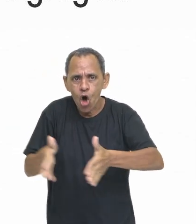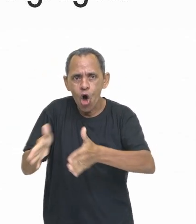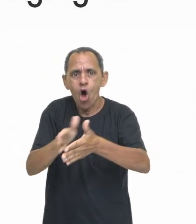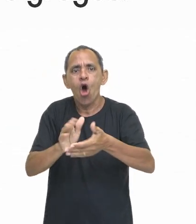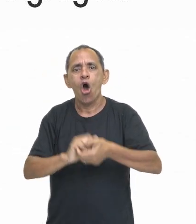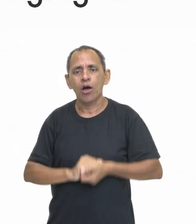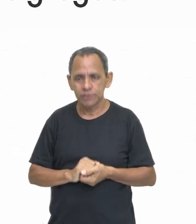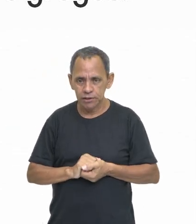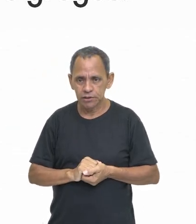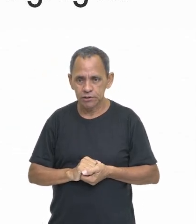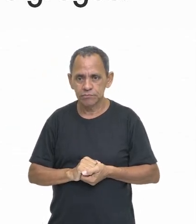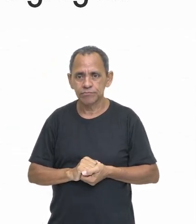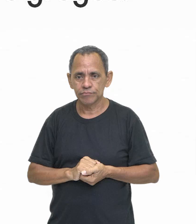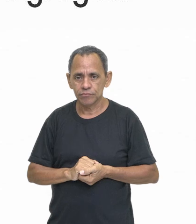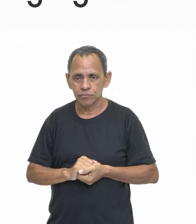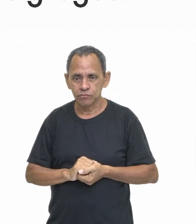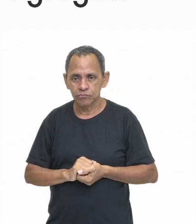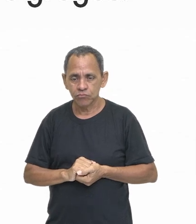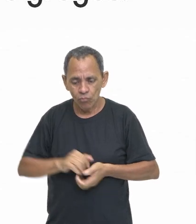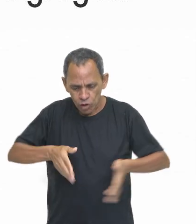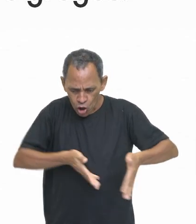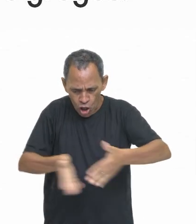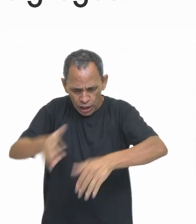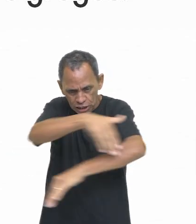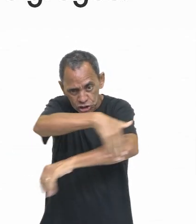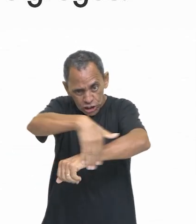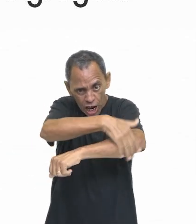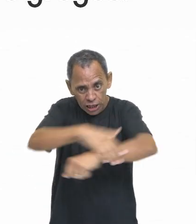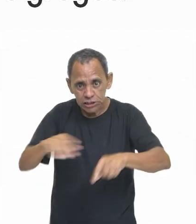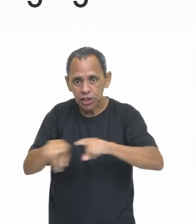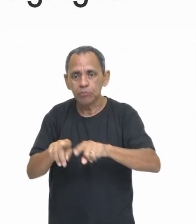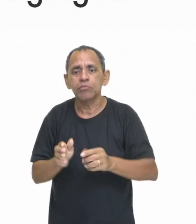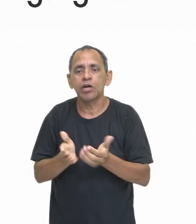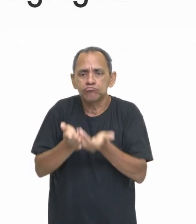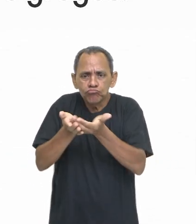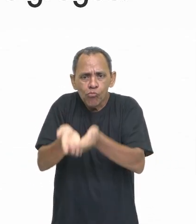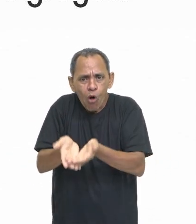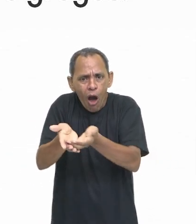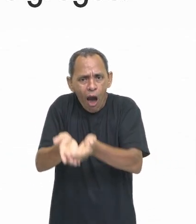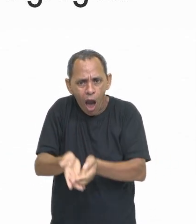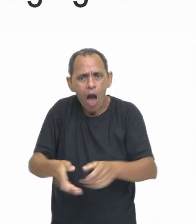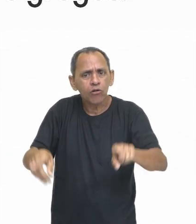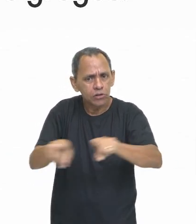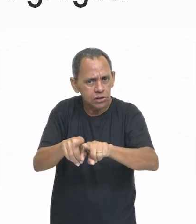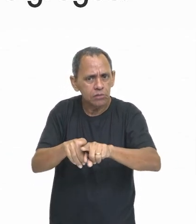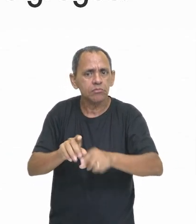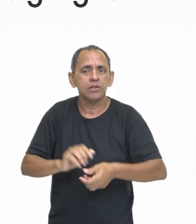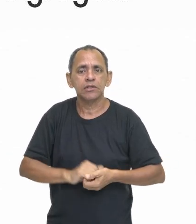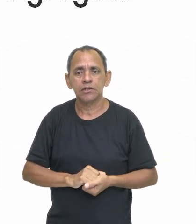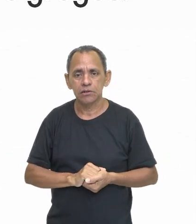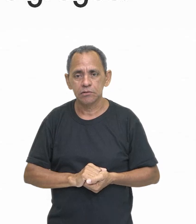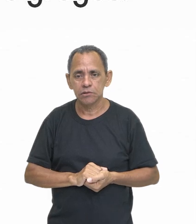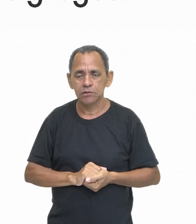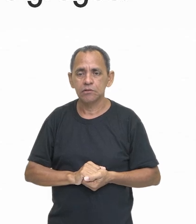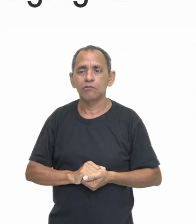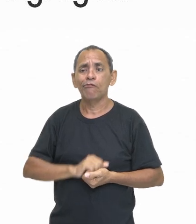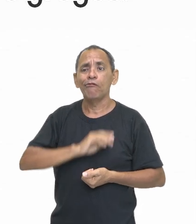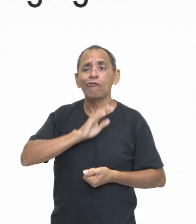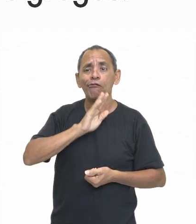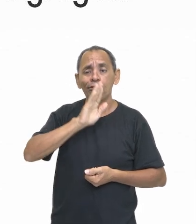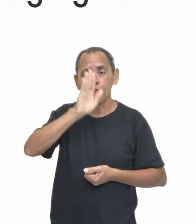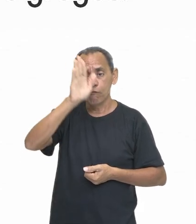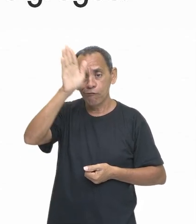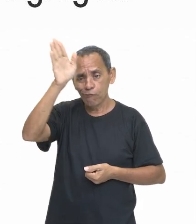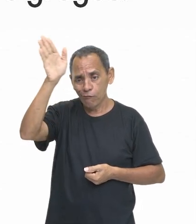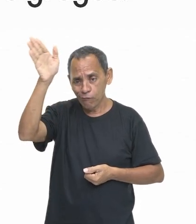rotas fluviais, ou seja, por água, também eram necessárias, né? Para os barcos navegarem e irem comprar e vender